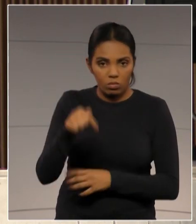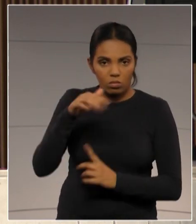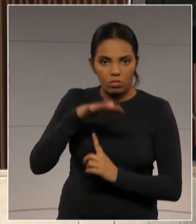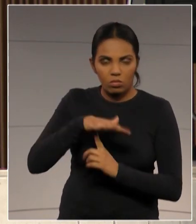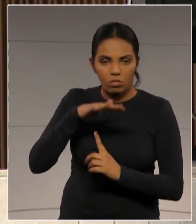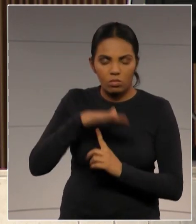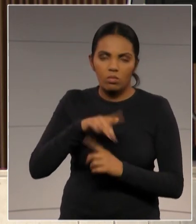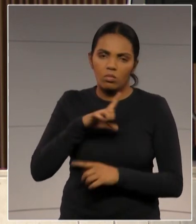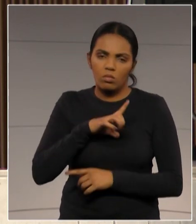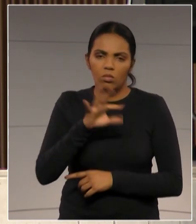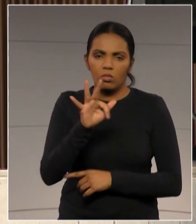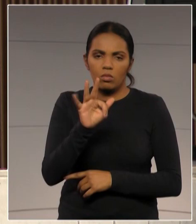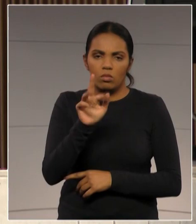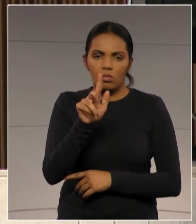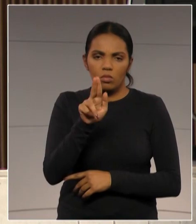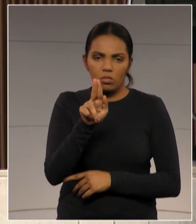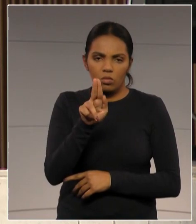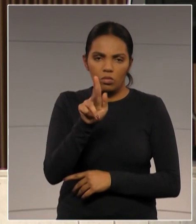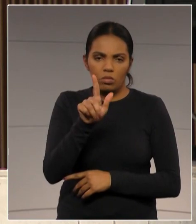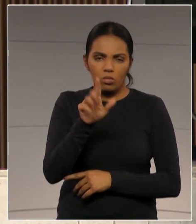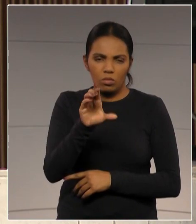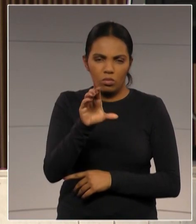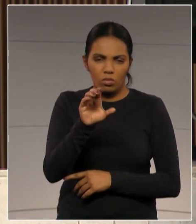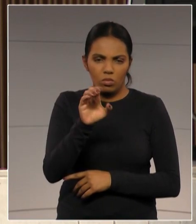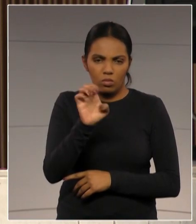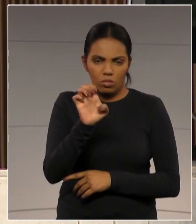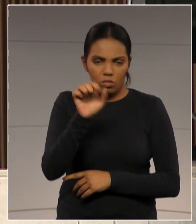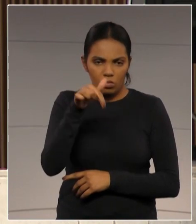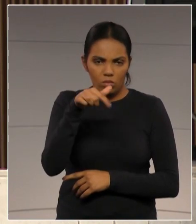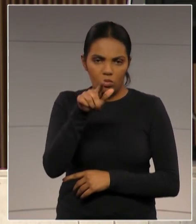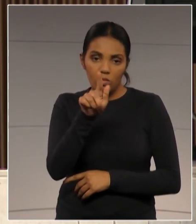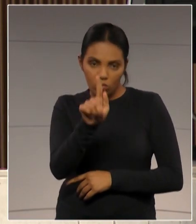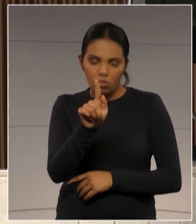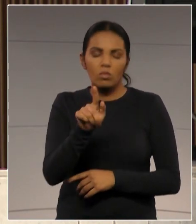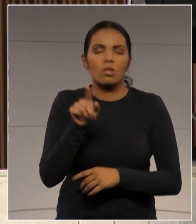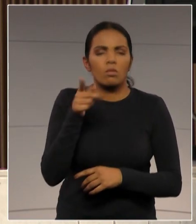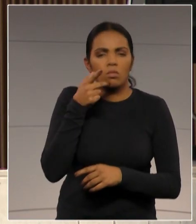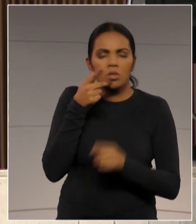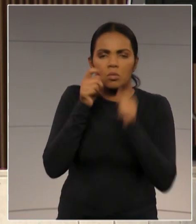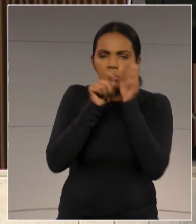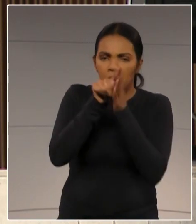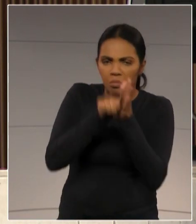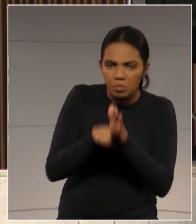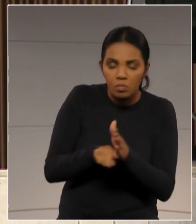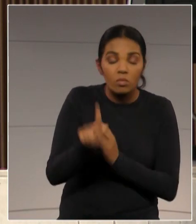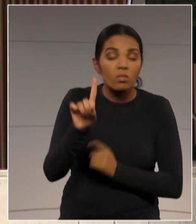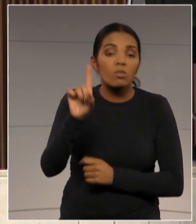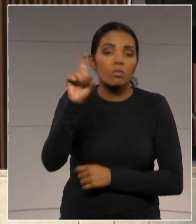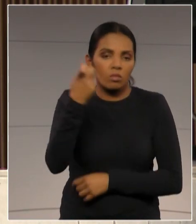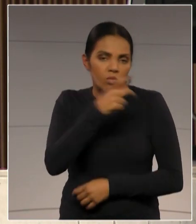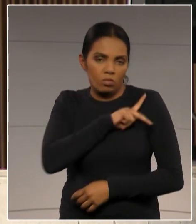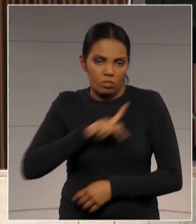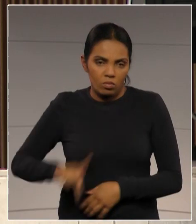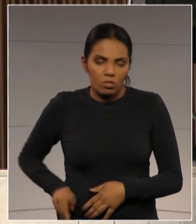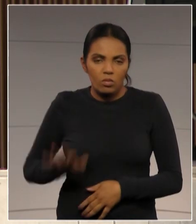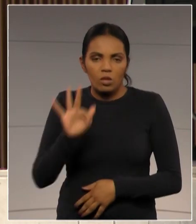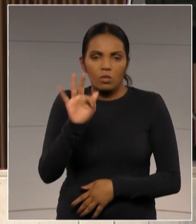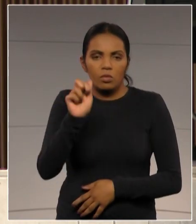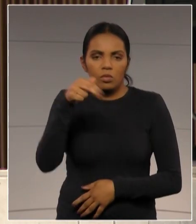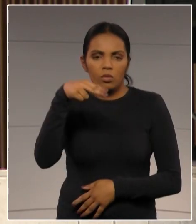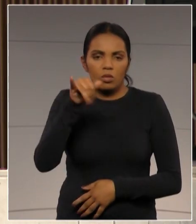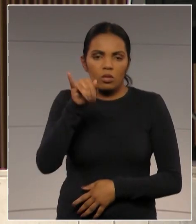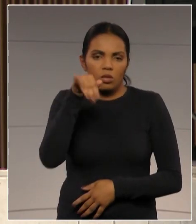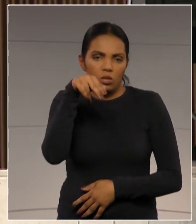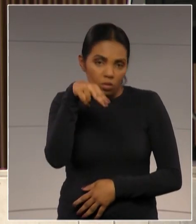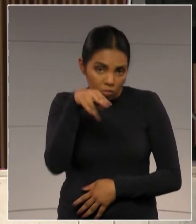do CENG, do FICENG, foi feito um levantamento pelo ex-presidente Fanini, e que mostra que, num